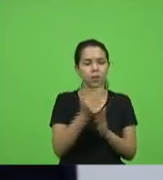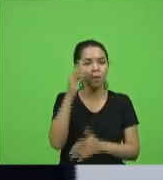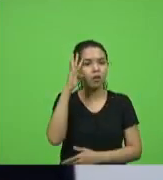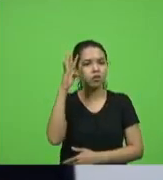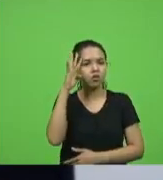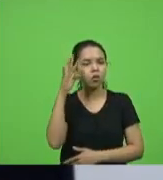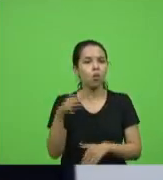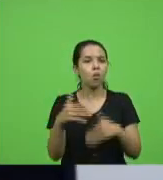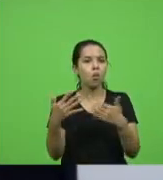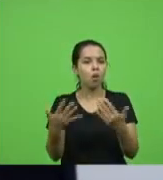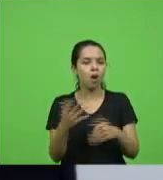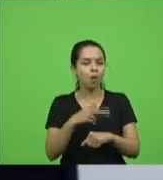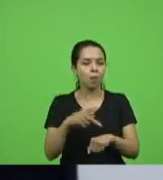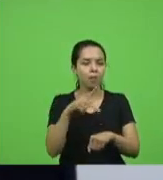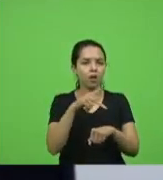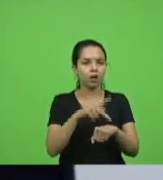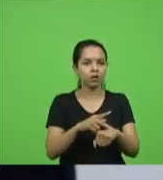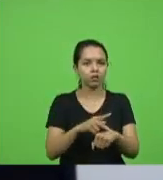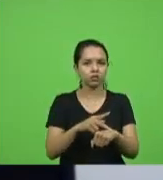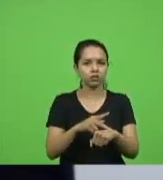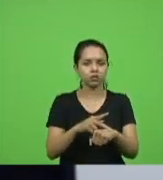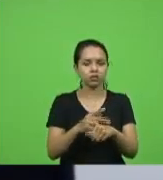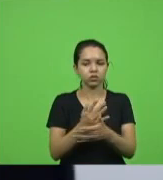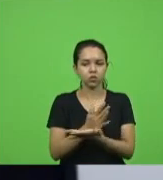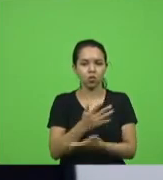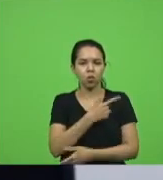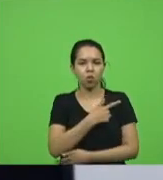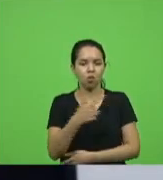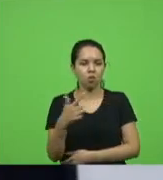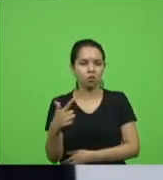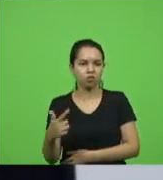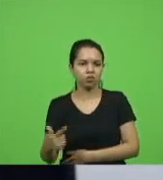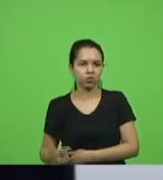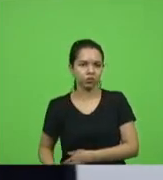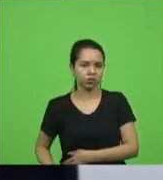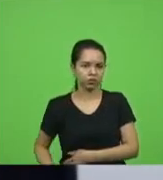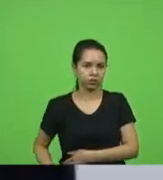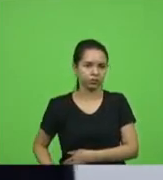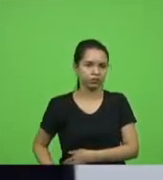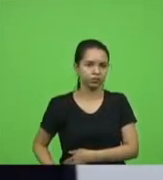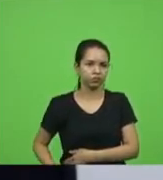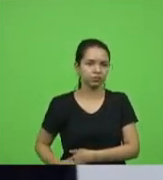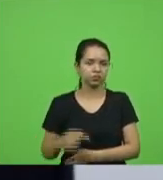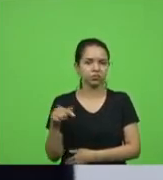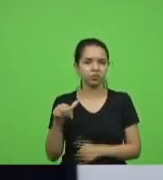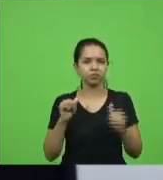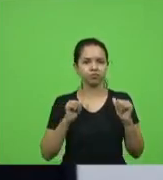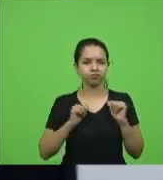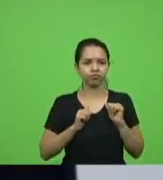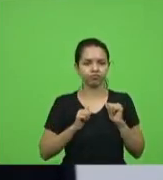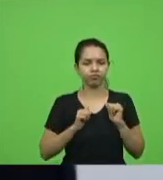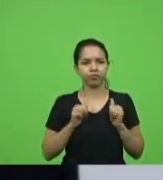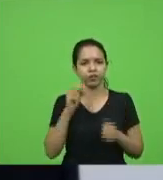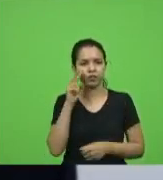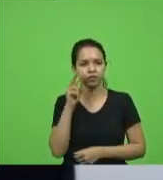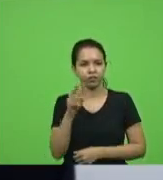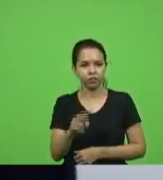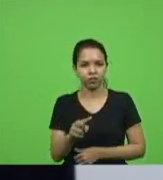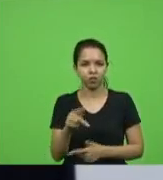cujos governantes ficam inertes vendo a situação que está